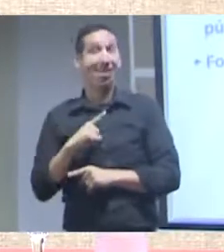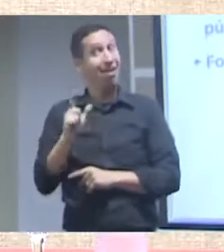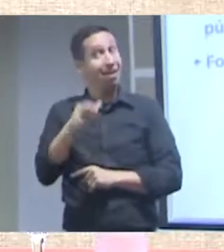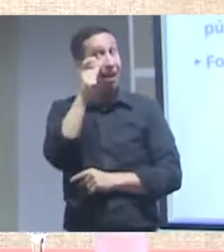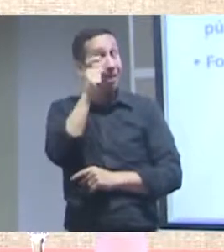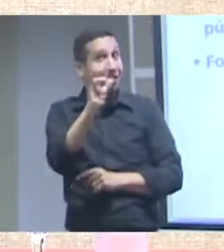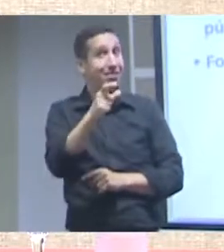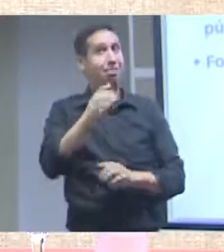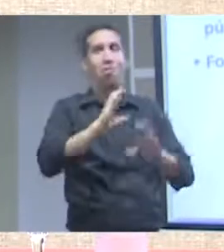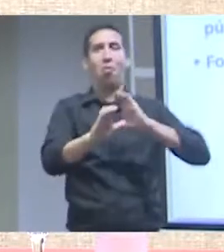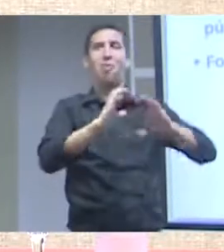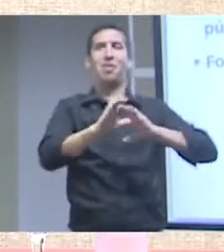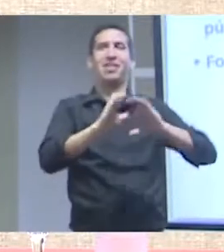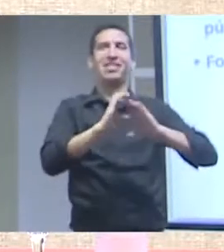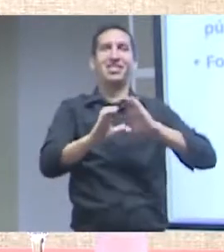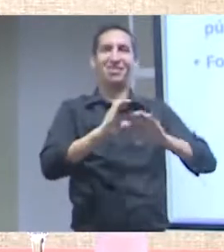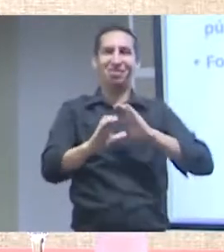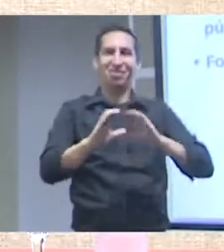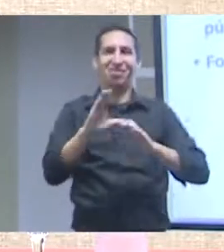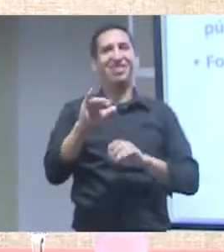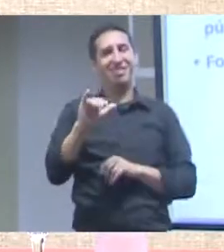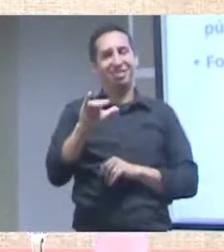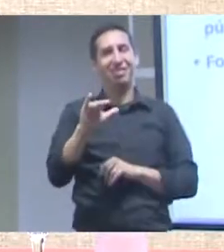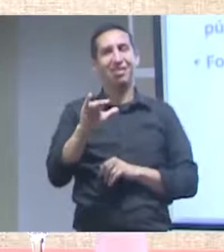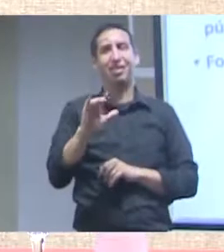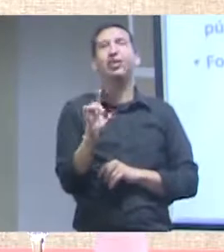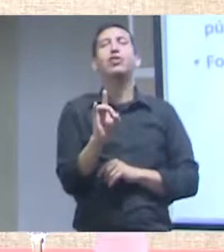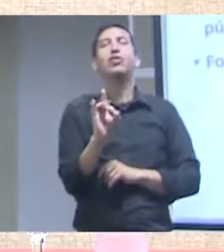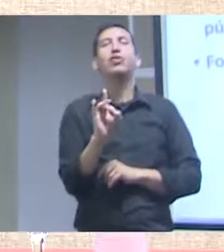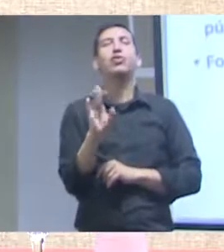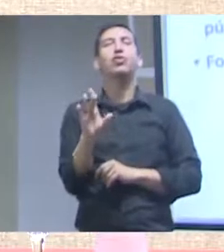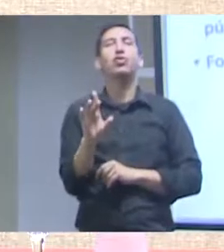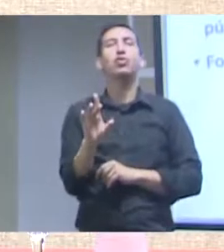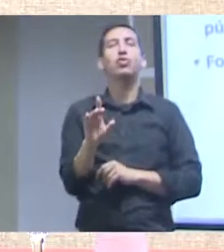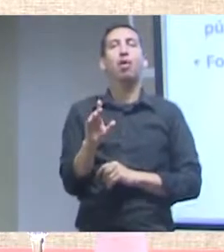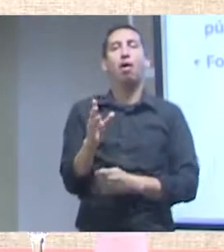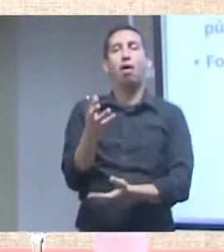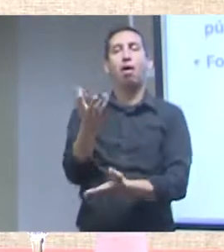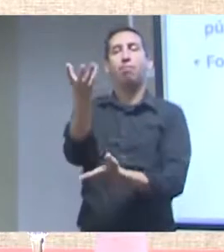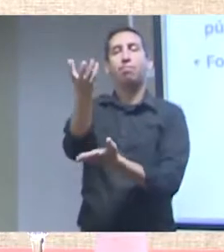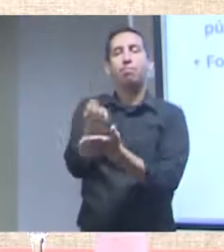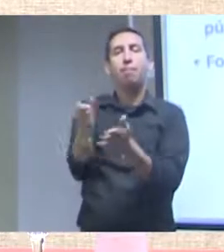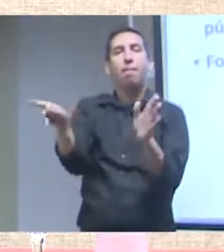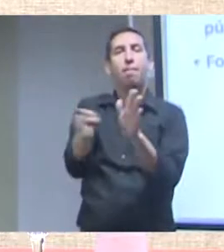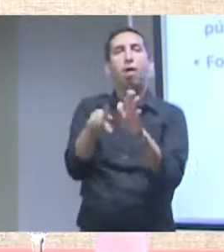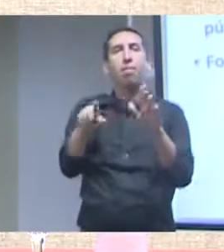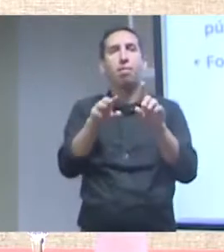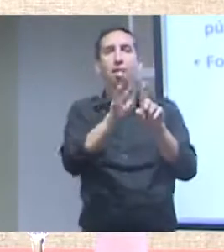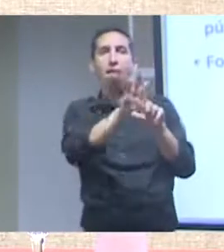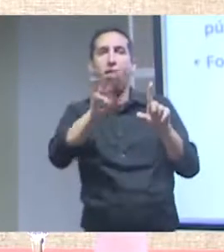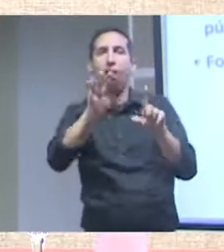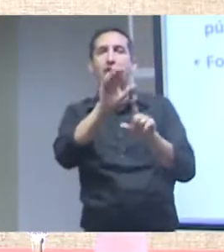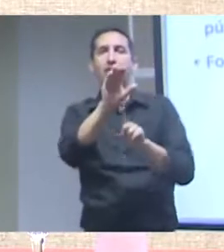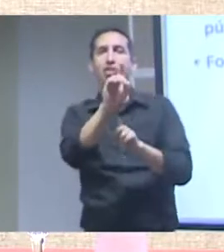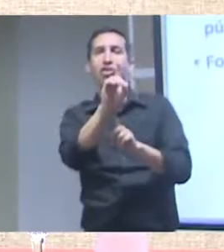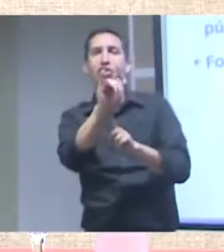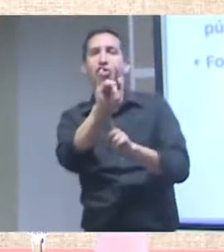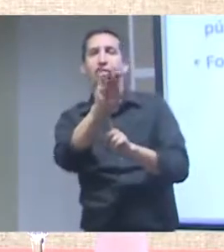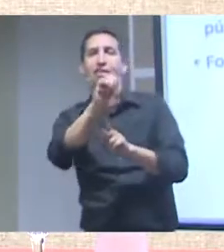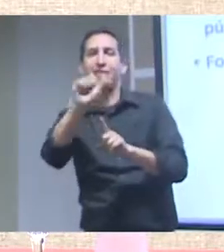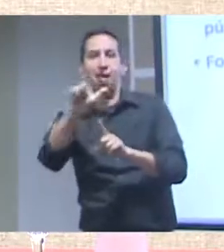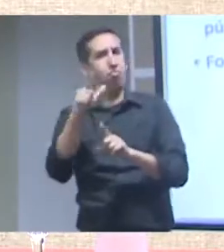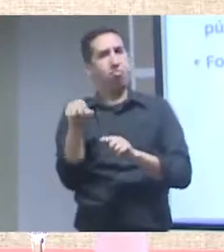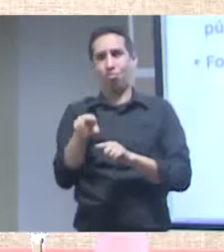e não só os digitais. Nós temos outros tipos de meios que estão